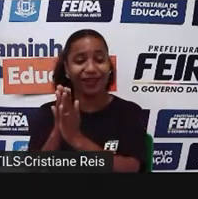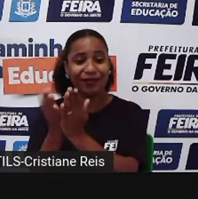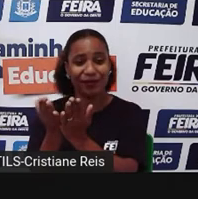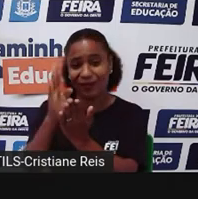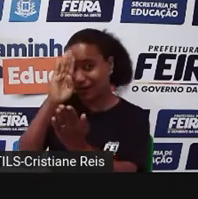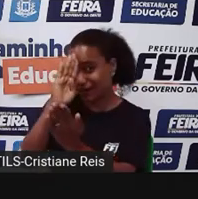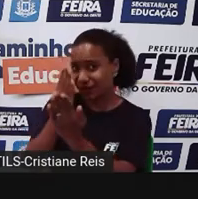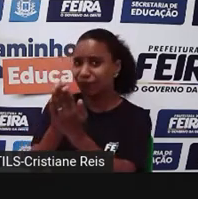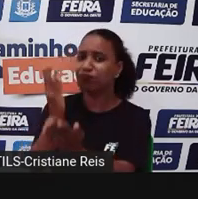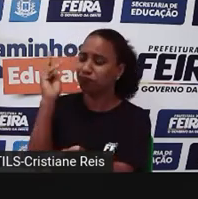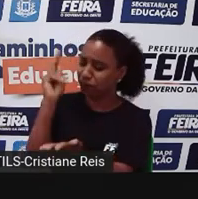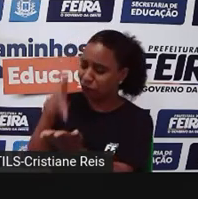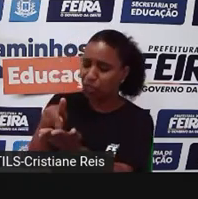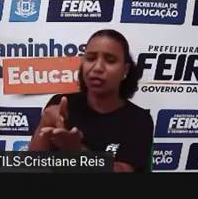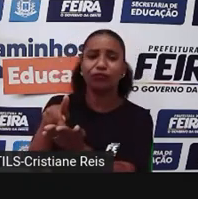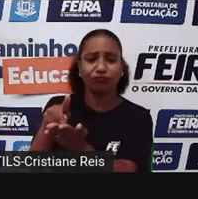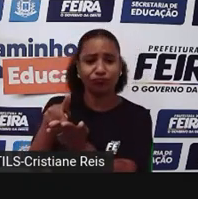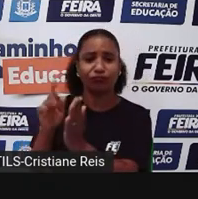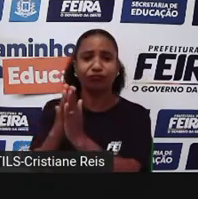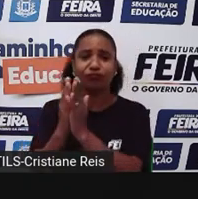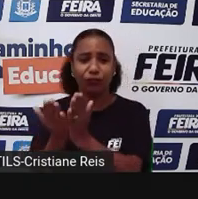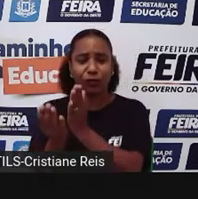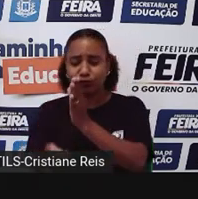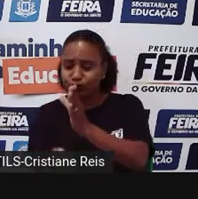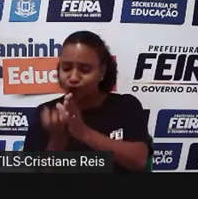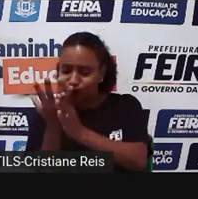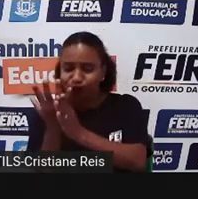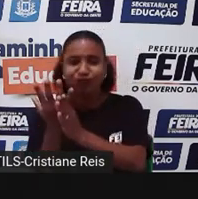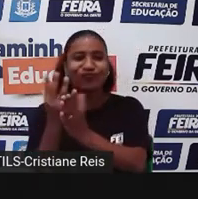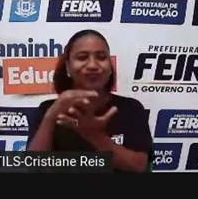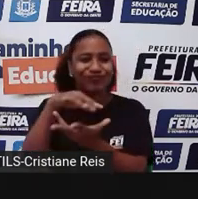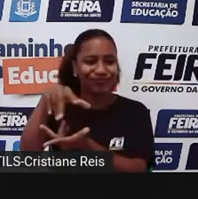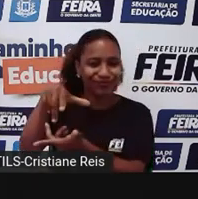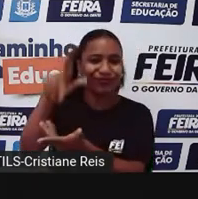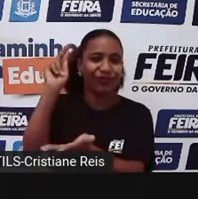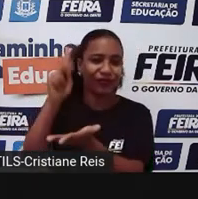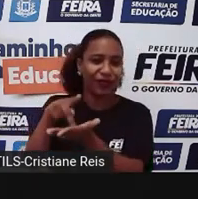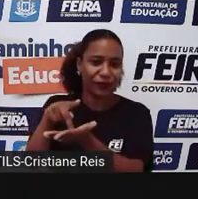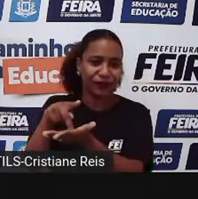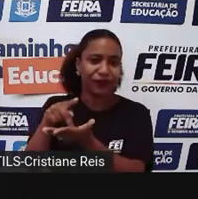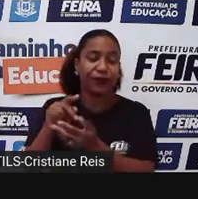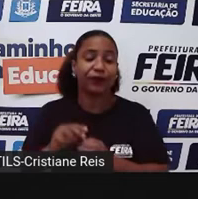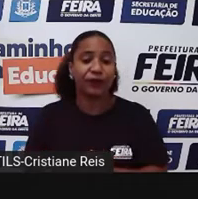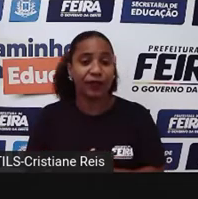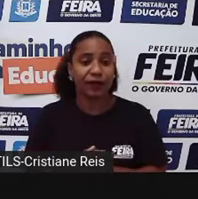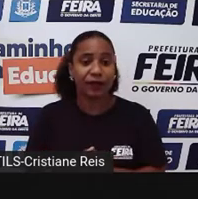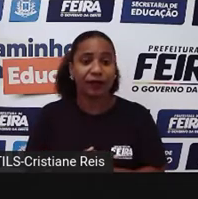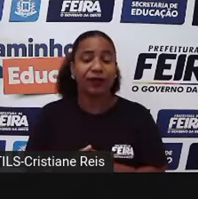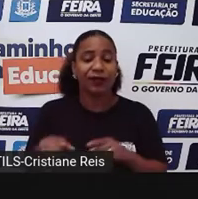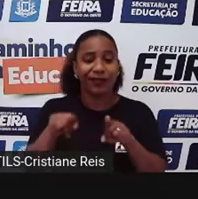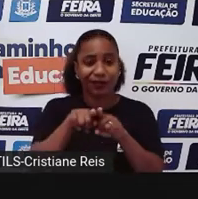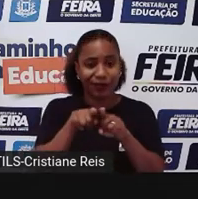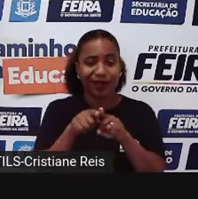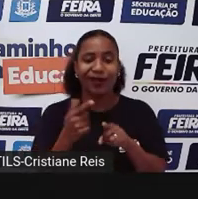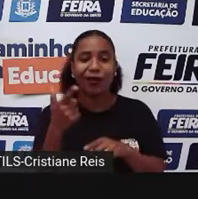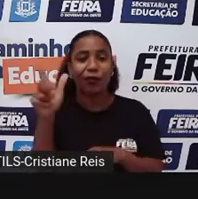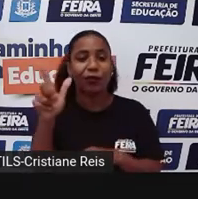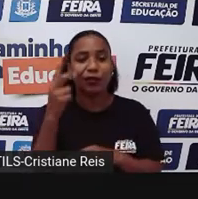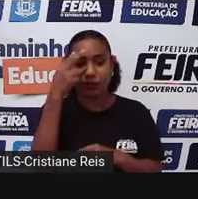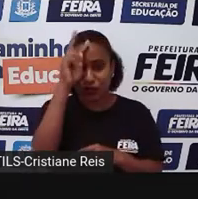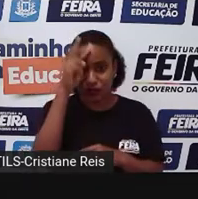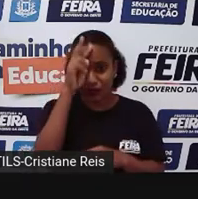Então, acredita na criação. A mesma coisa, a história de Manigala que eu contei agora, né?